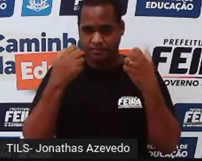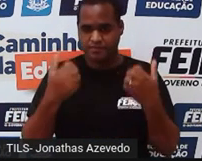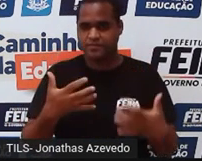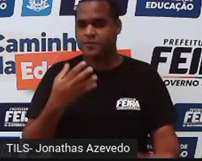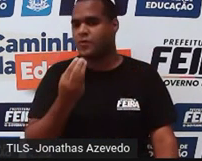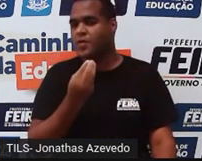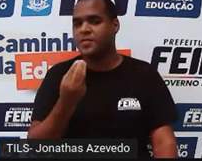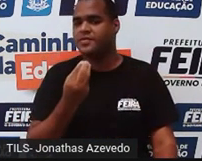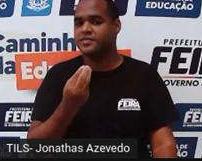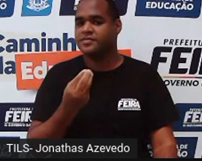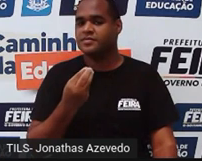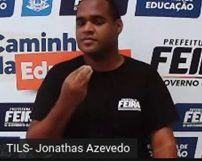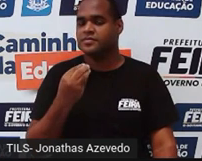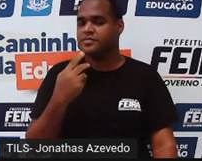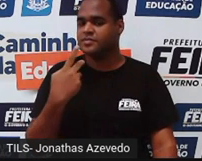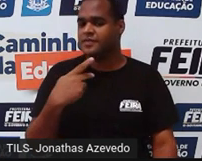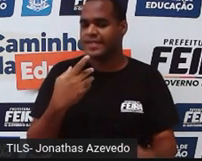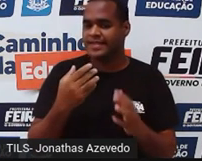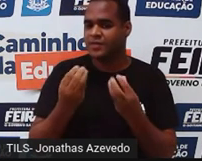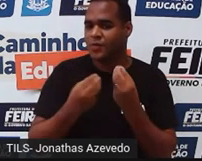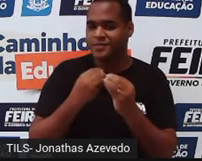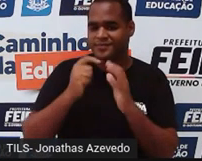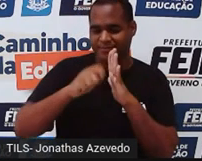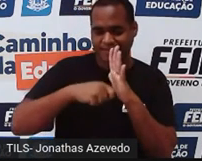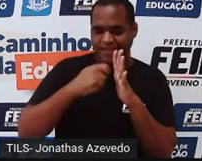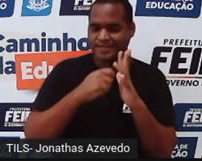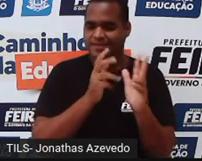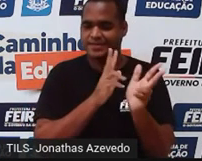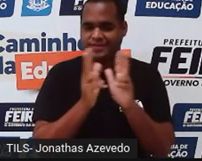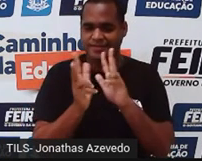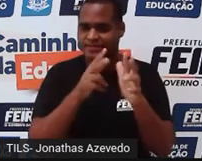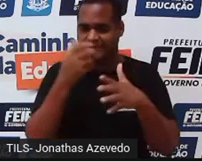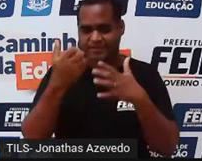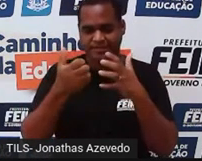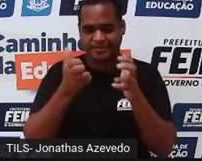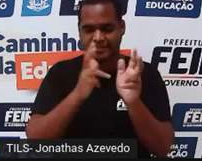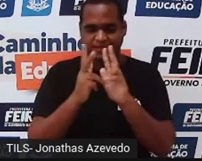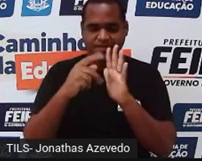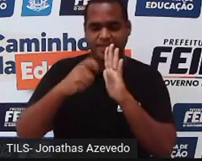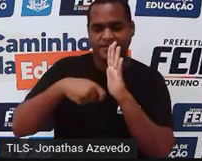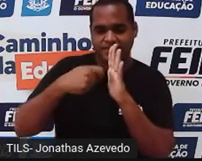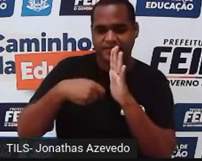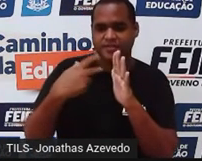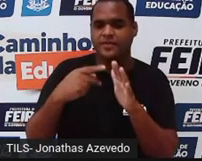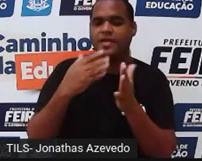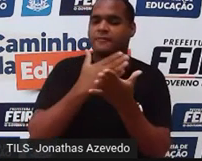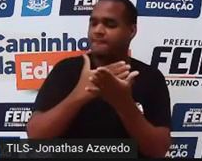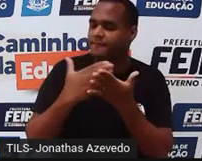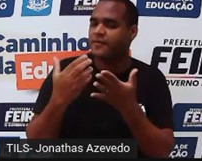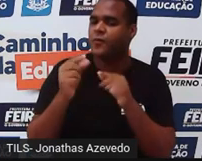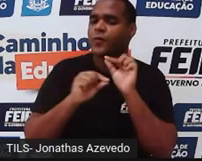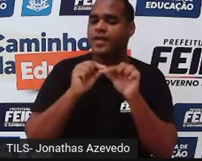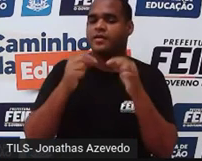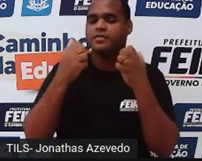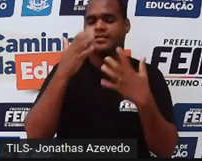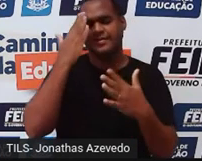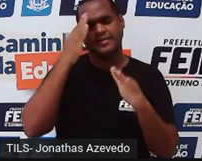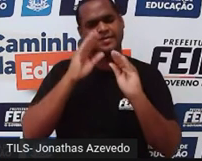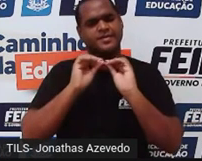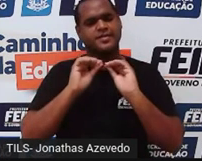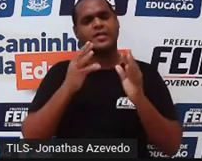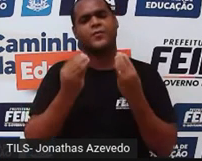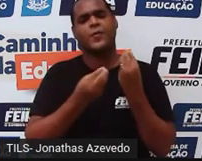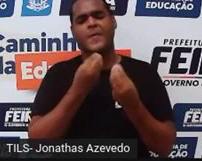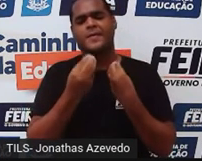Faz assim, grava um áudio e nesse áudio, né? Grava um áudio com o celular, você comenta o que você conseguiu aprender